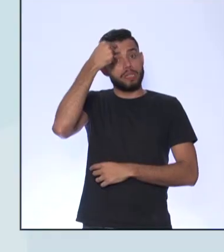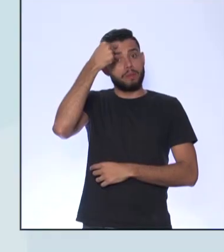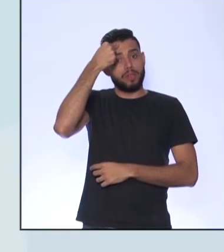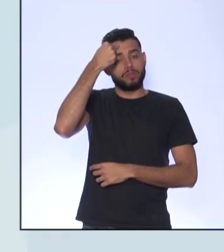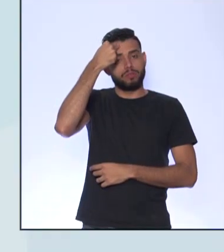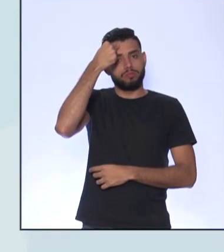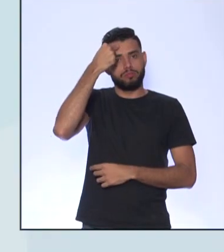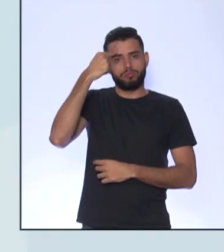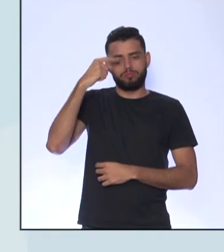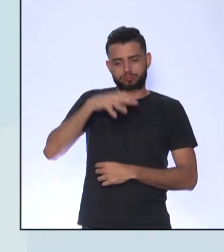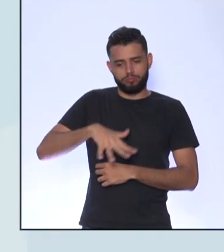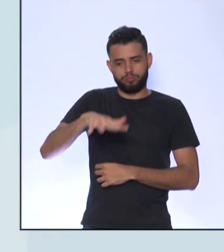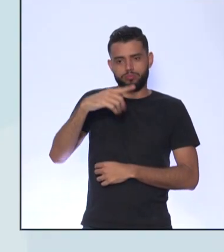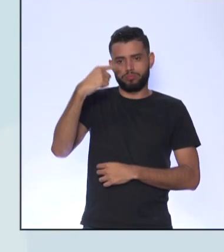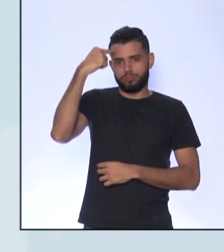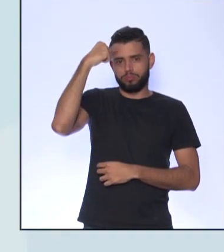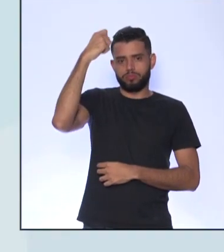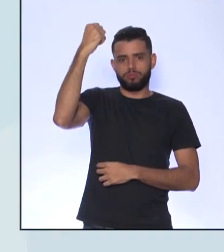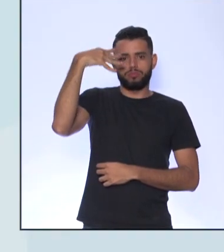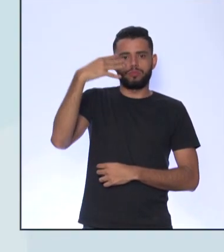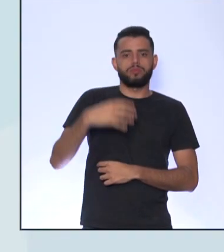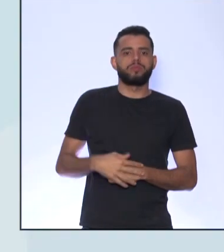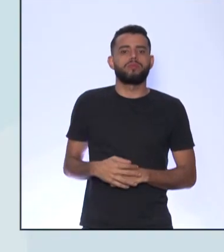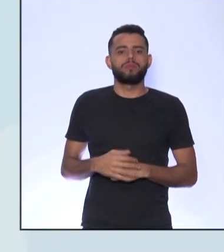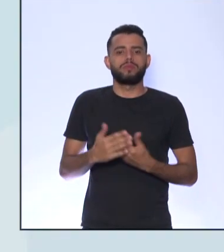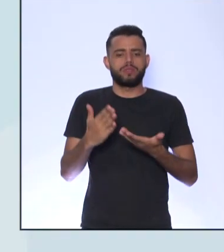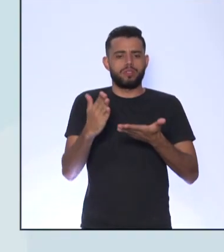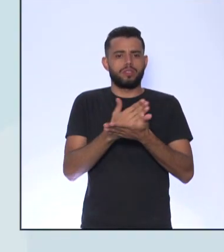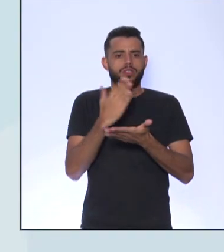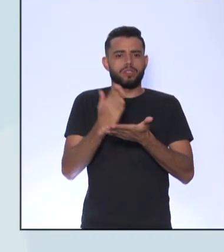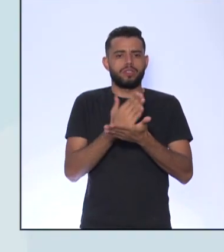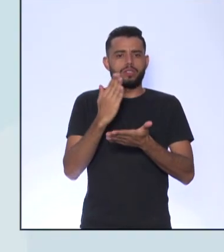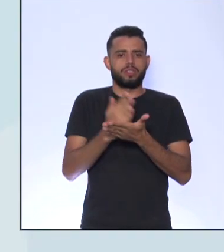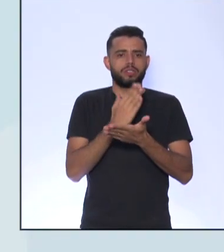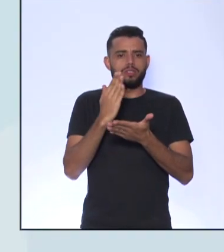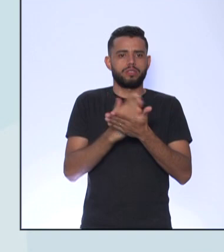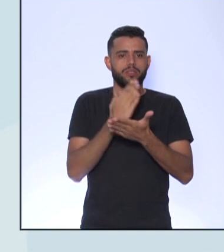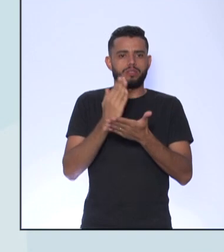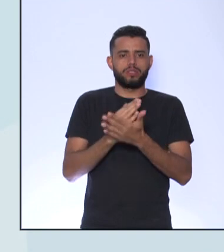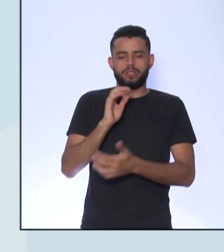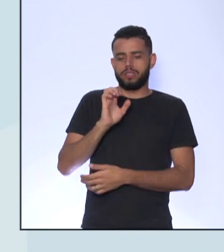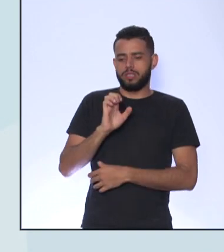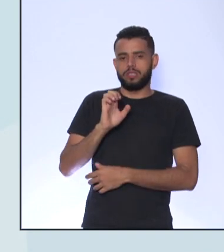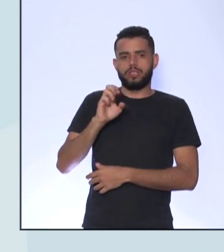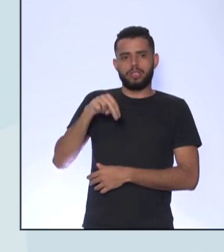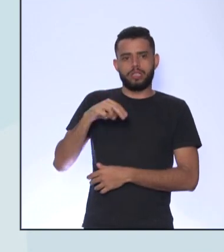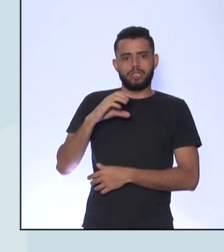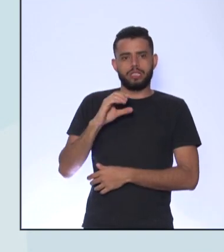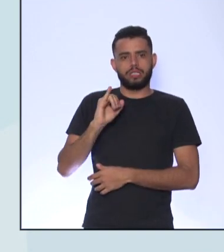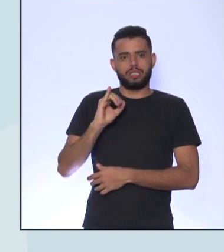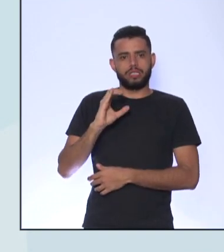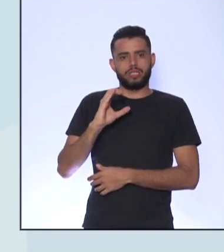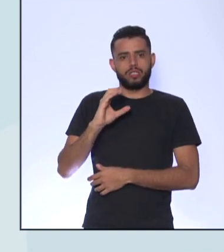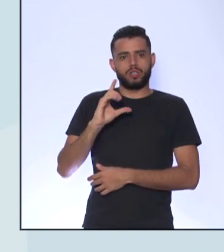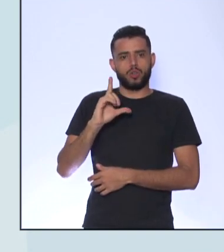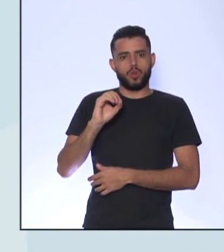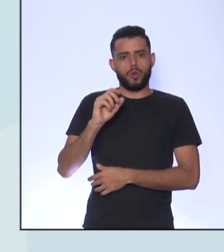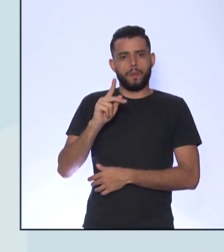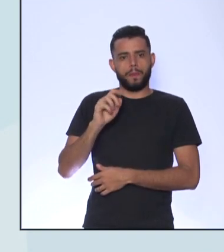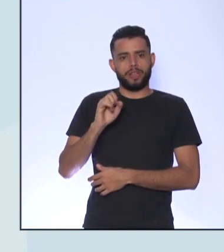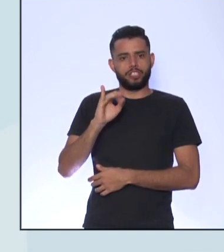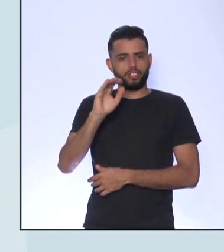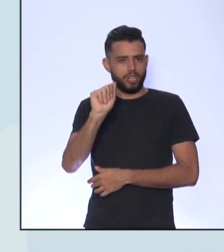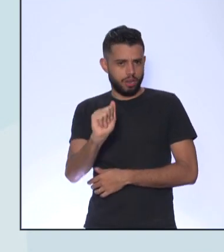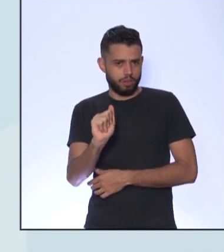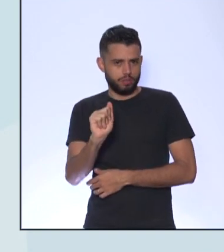falar sobre a enciclopédia O que foi a enciclopédia? A enciclopédia foi criada por Denis Ele